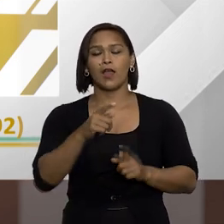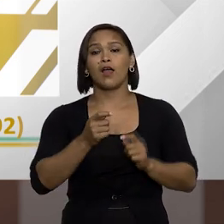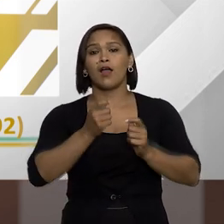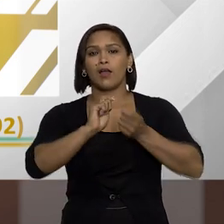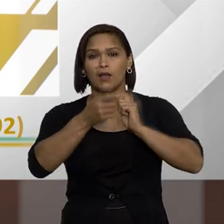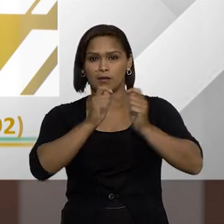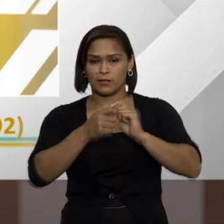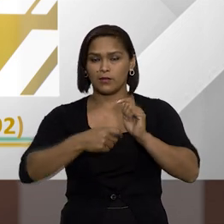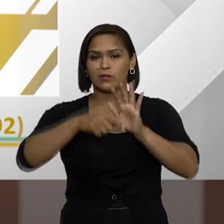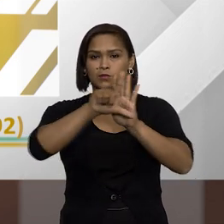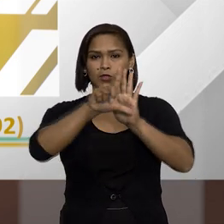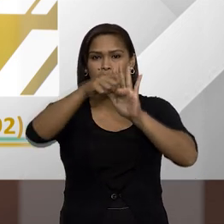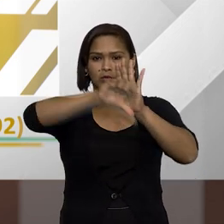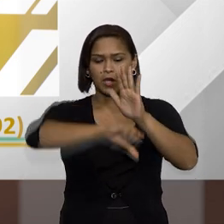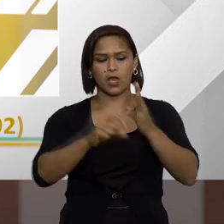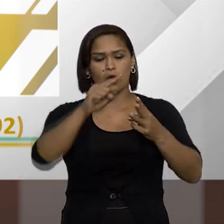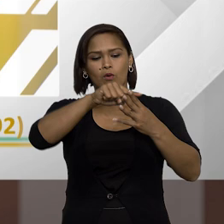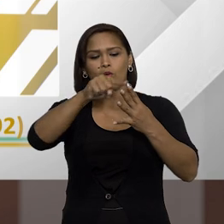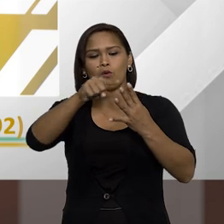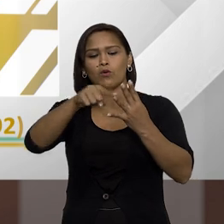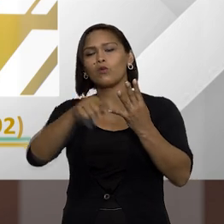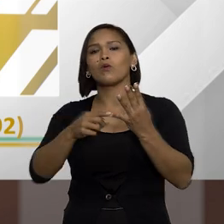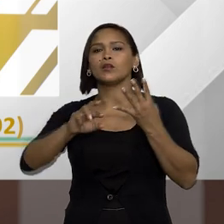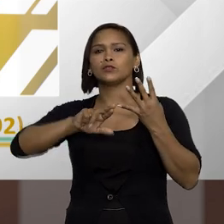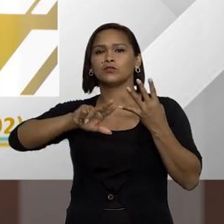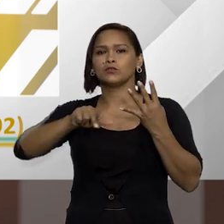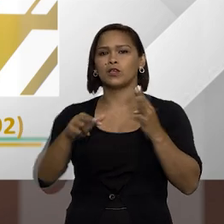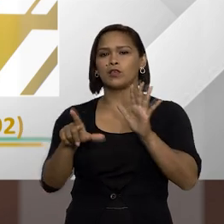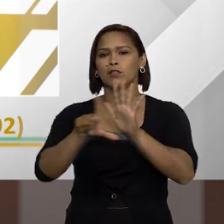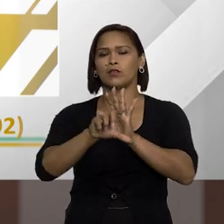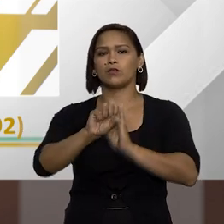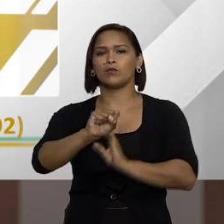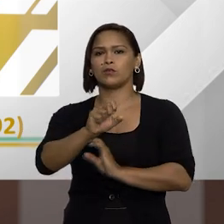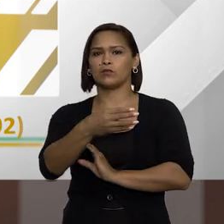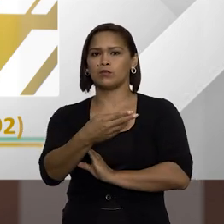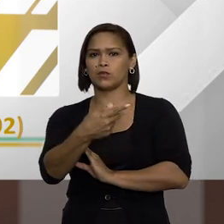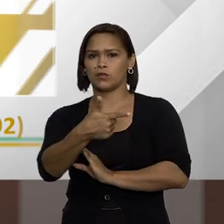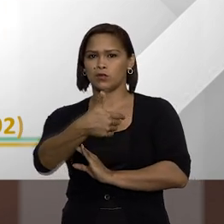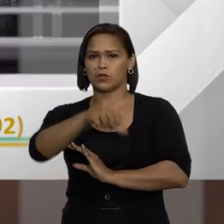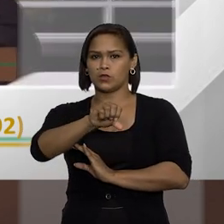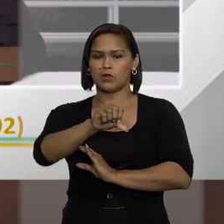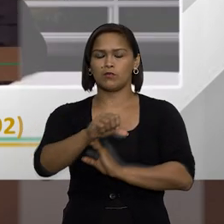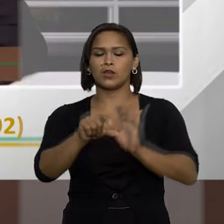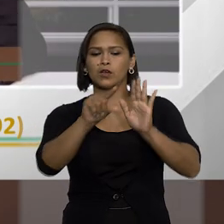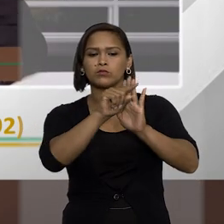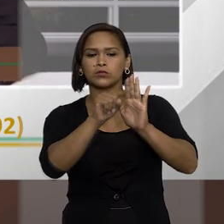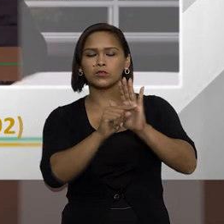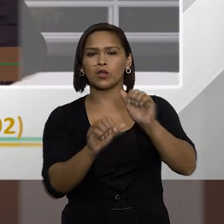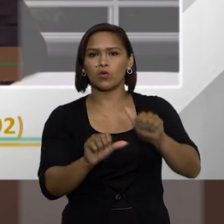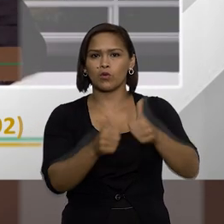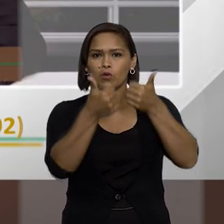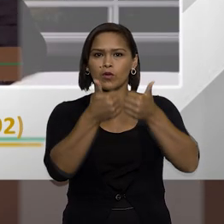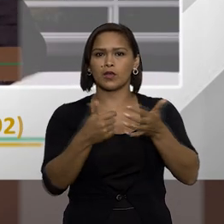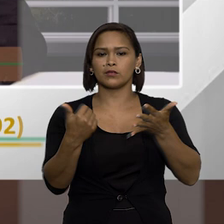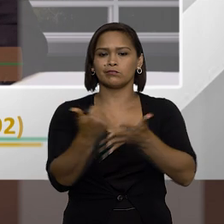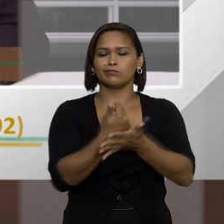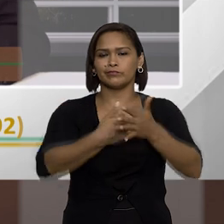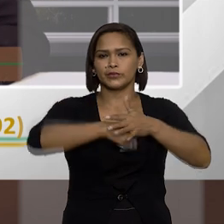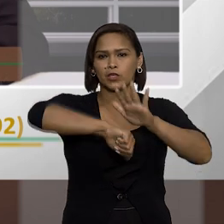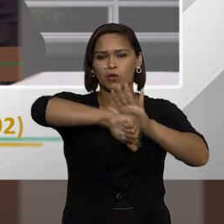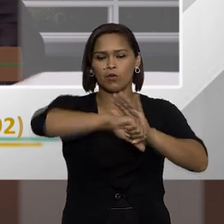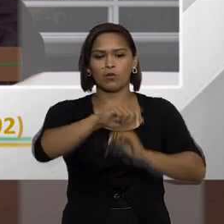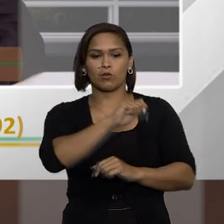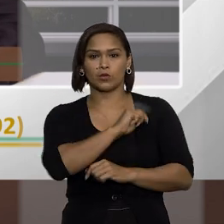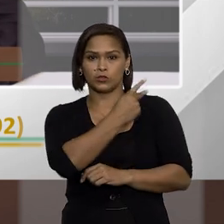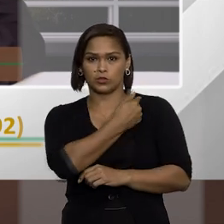A improbidade, ela tem hoje quatro modalidades na lei 8.429, os atos que importam o enriquecimento ilícito, que é